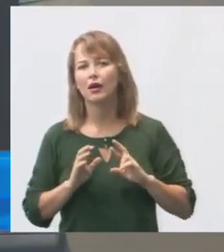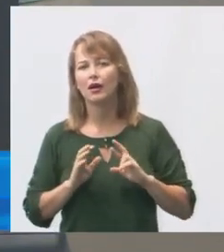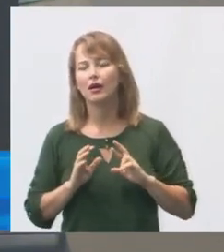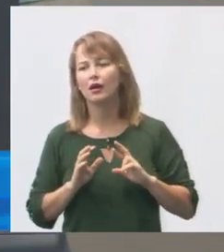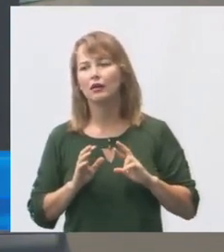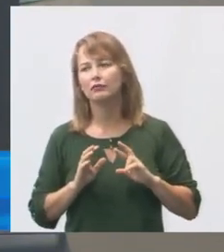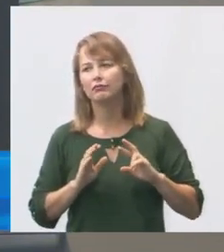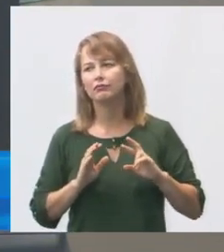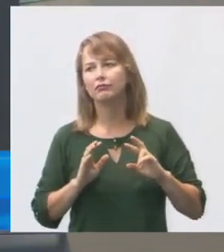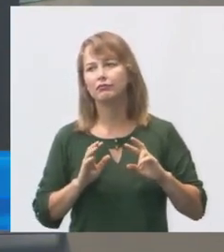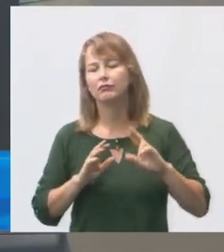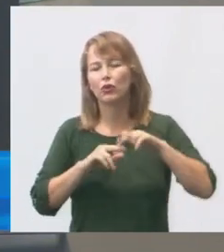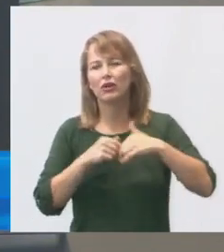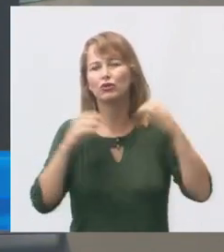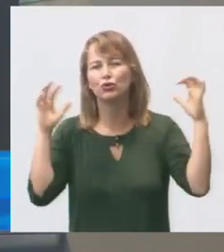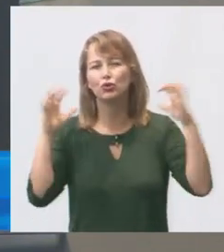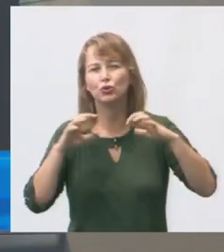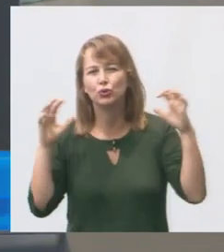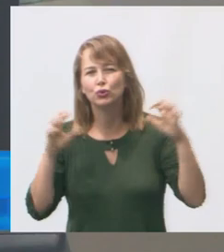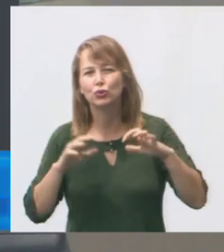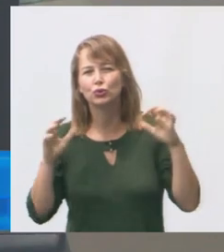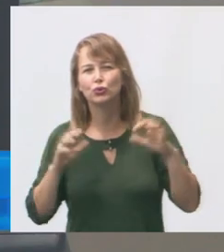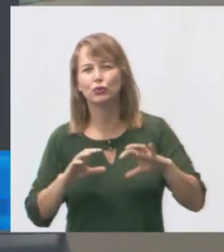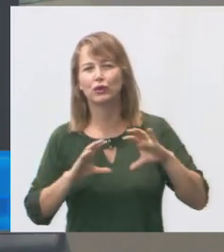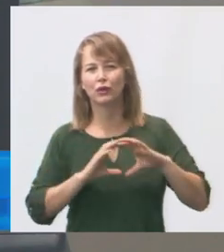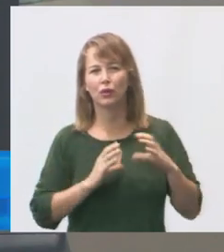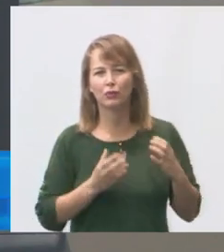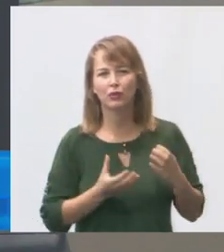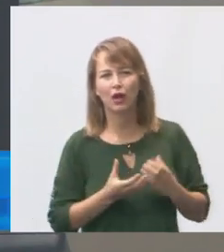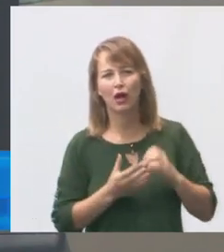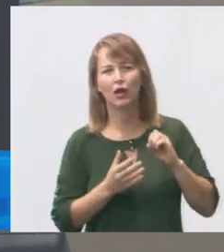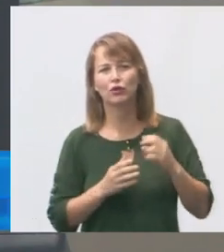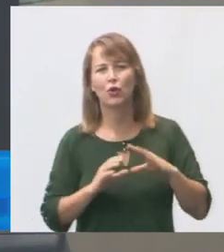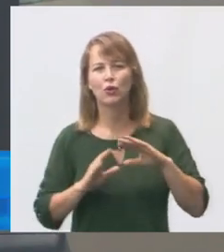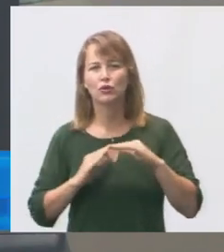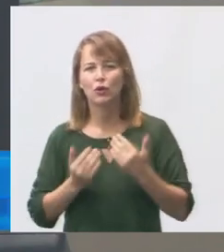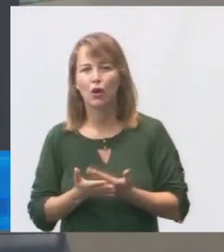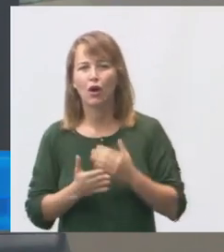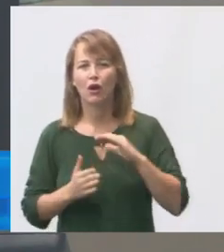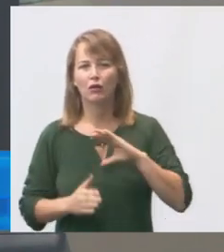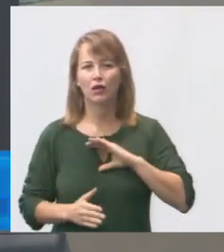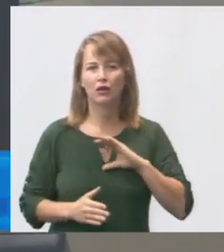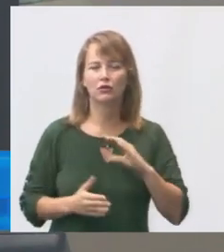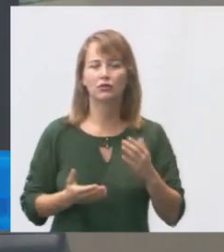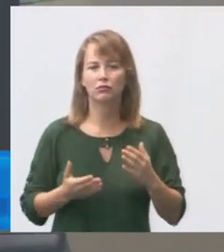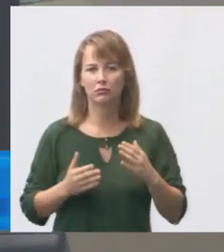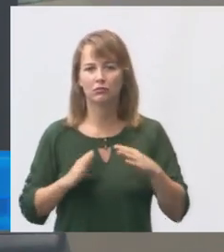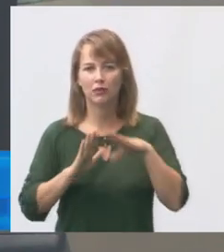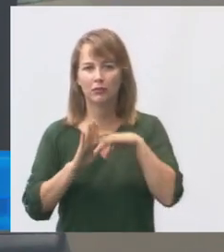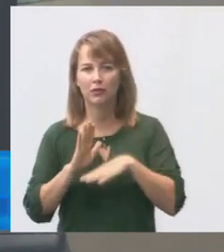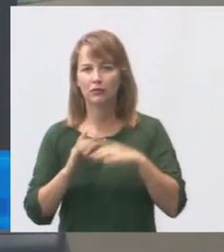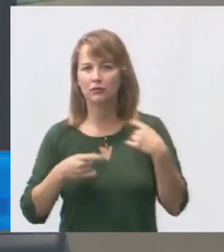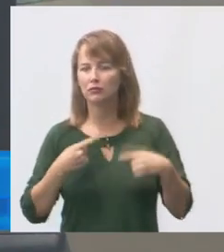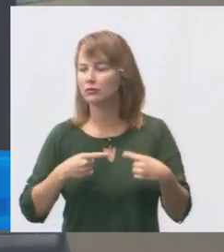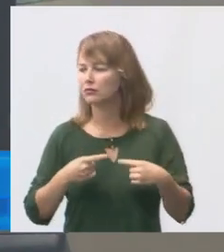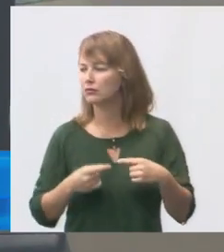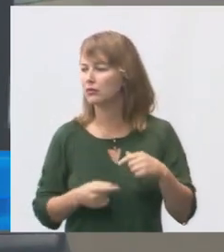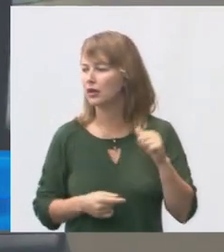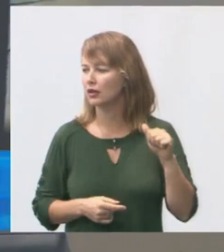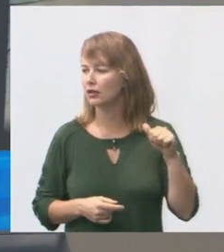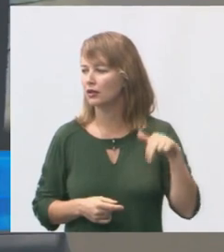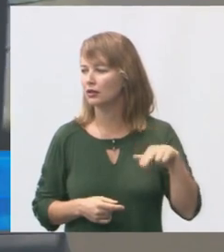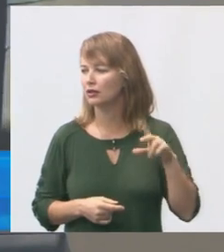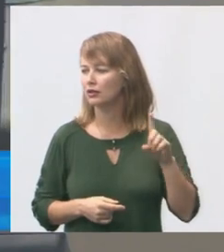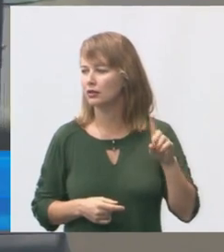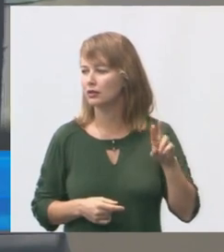chuvas na comunidade alguma escola alguma CMEI ou climatização a pauta da discussão hoje? André, fica à vontade.